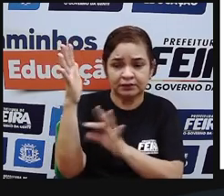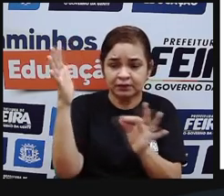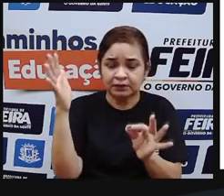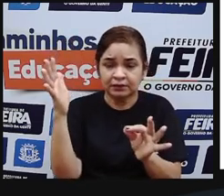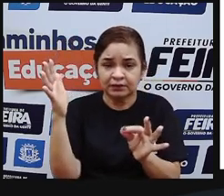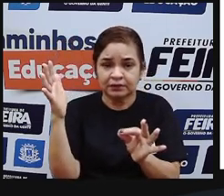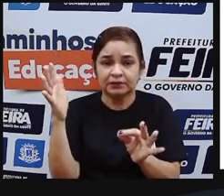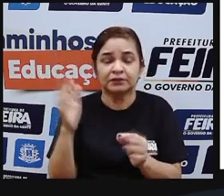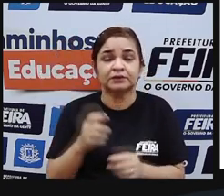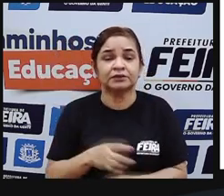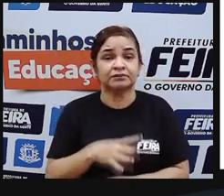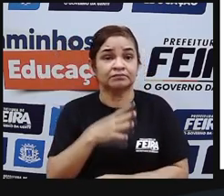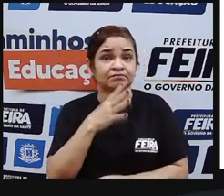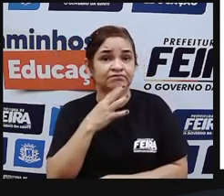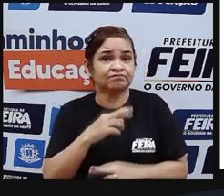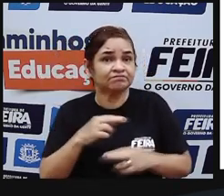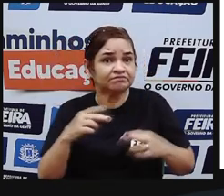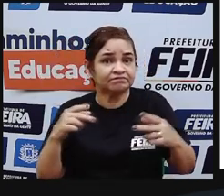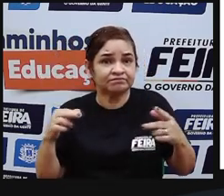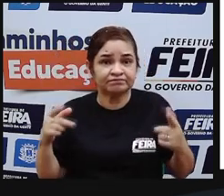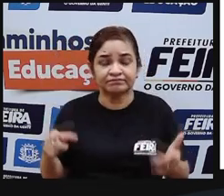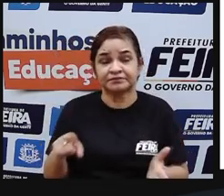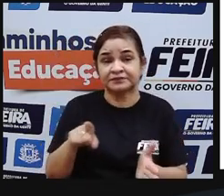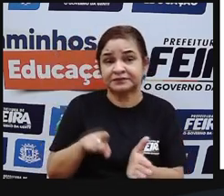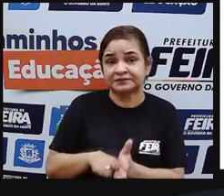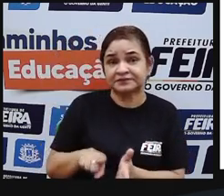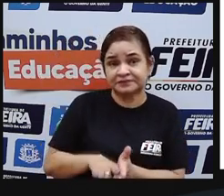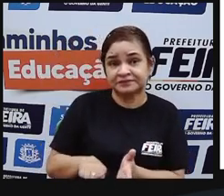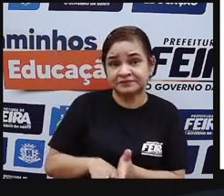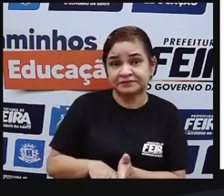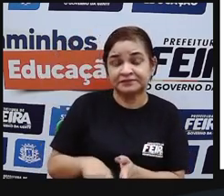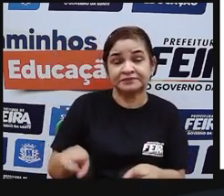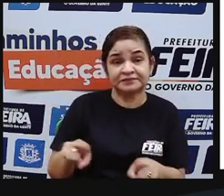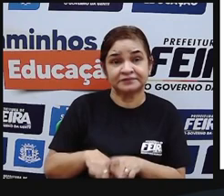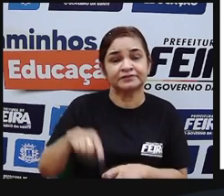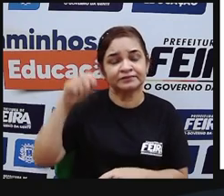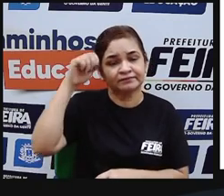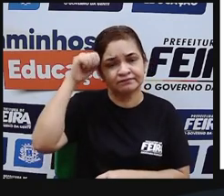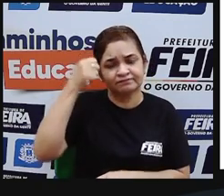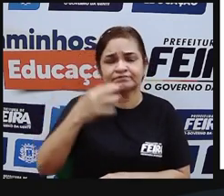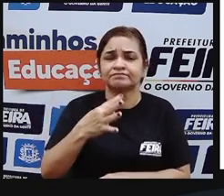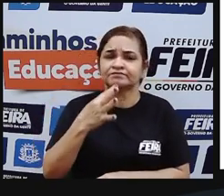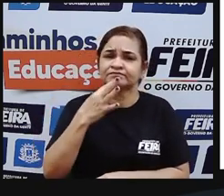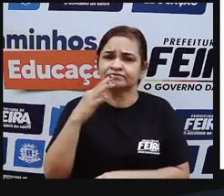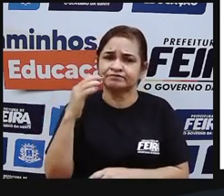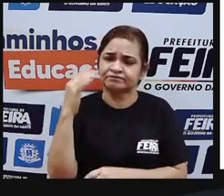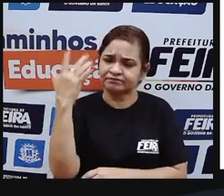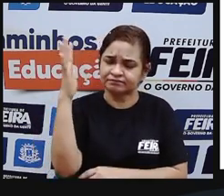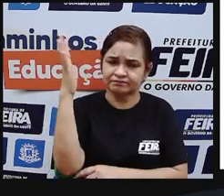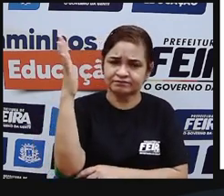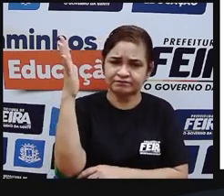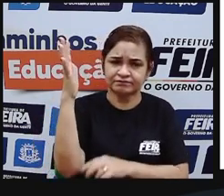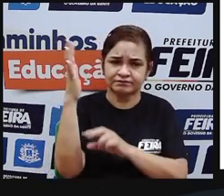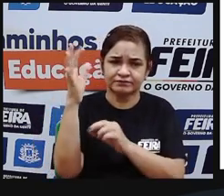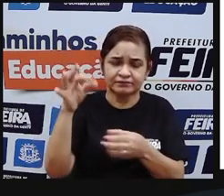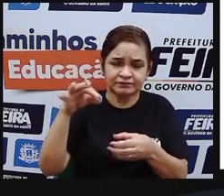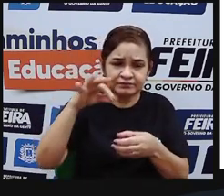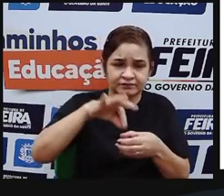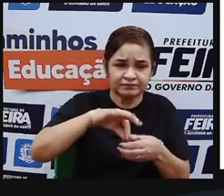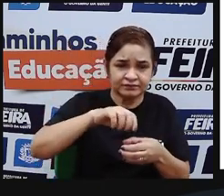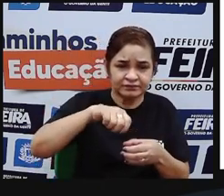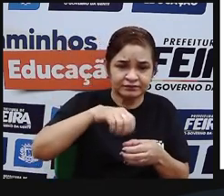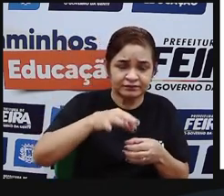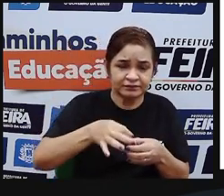conta até desse saber indígena que também é africano esse conhecimento aí das plantas que curam muitos dos